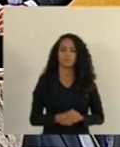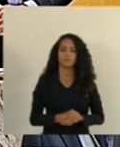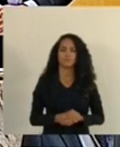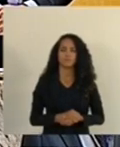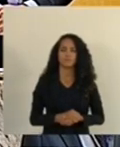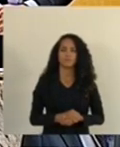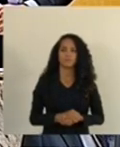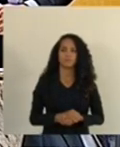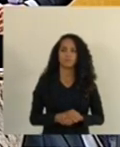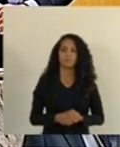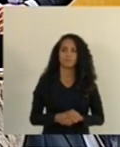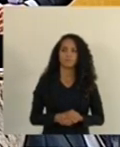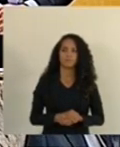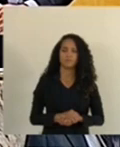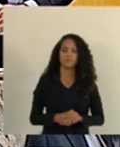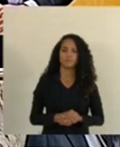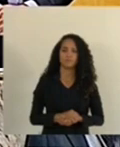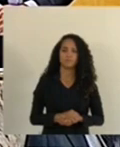para façamos